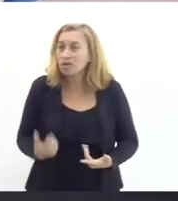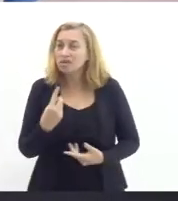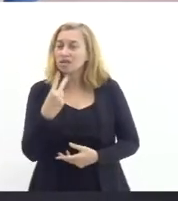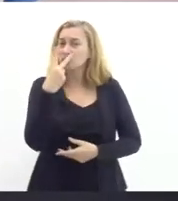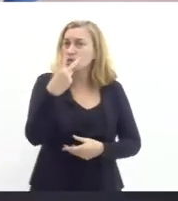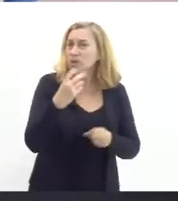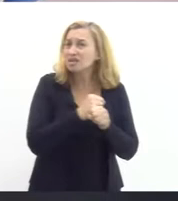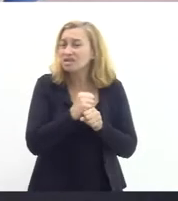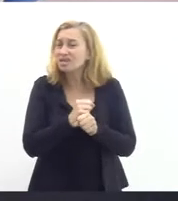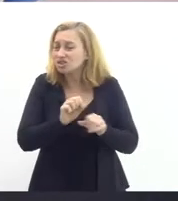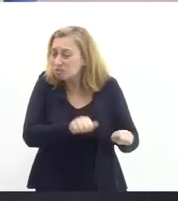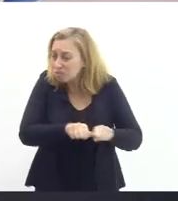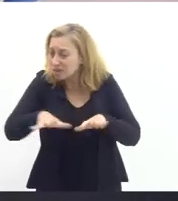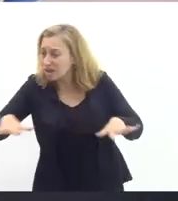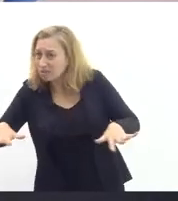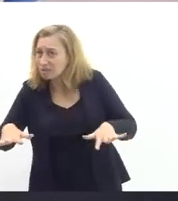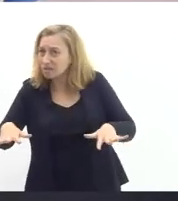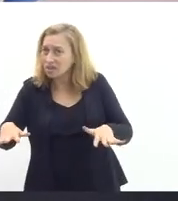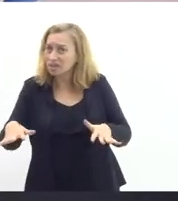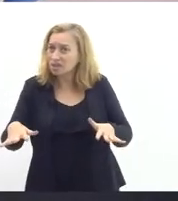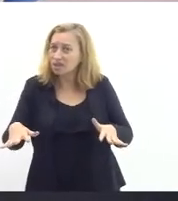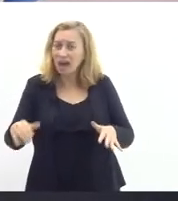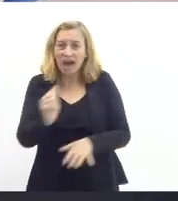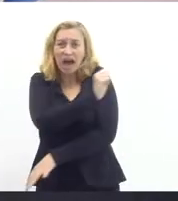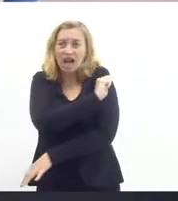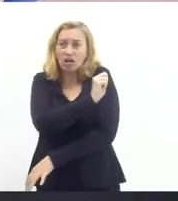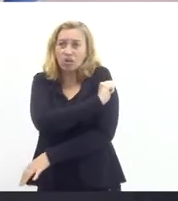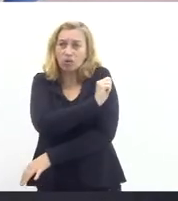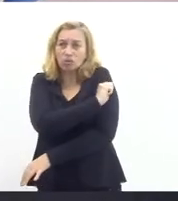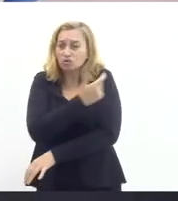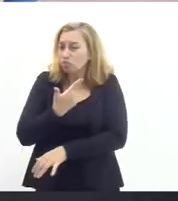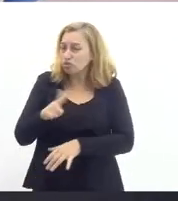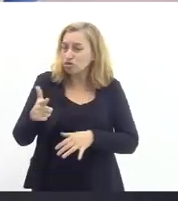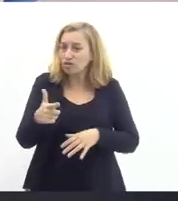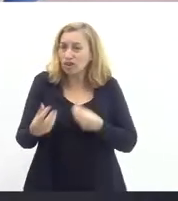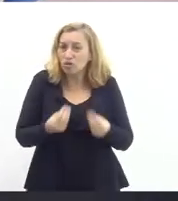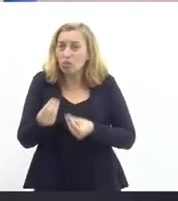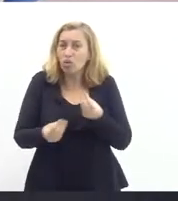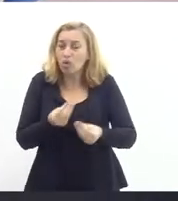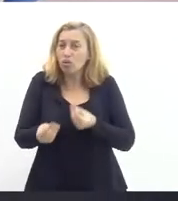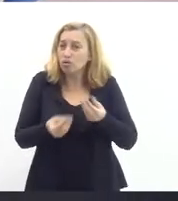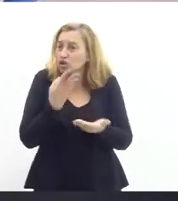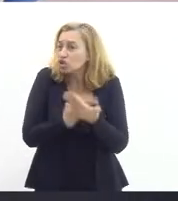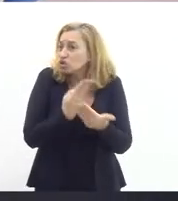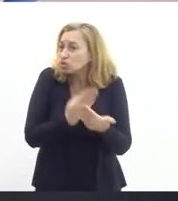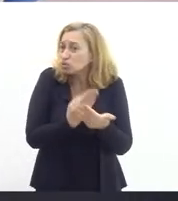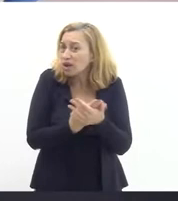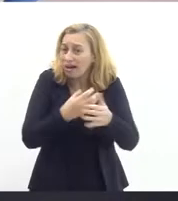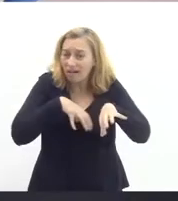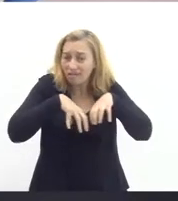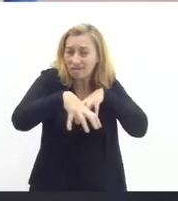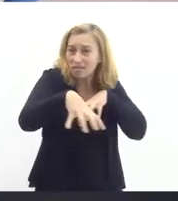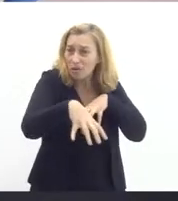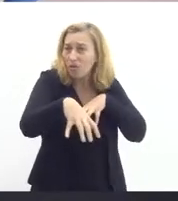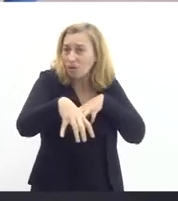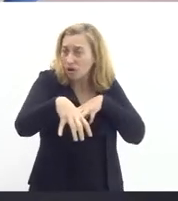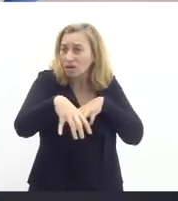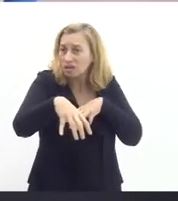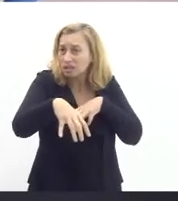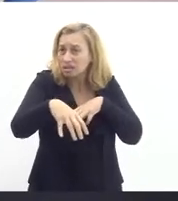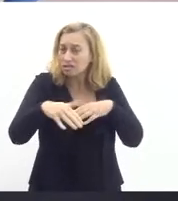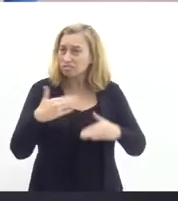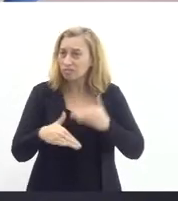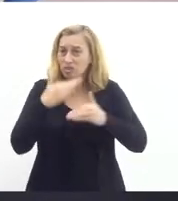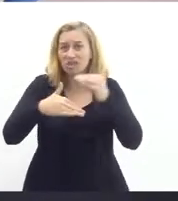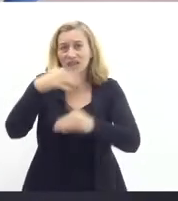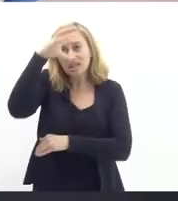anos de pandemia, onde boa parte dos estudantes não tiveram condições de ter atividades remotas a contento para dar continuidade ao seu processo de